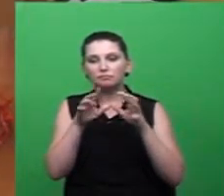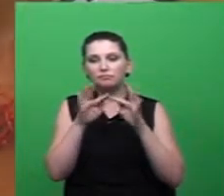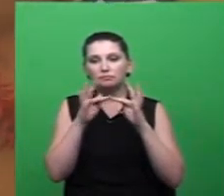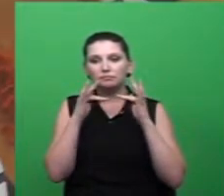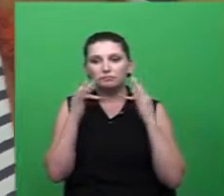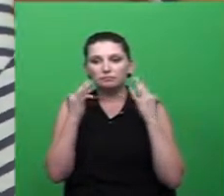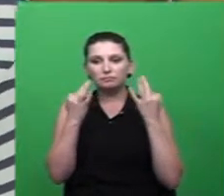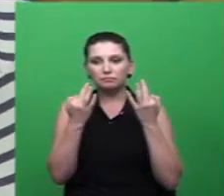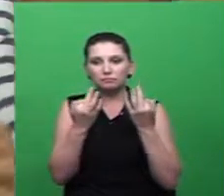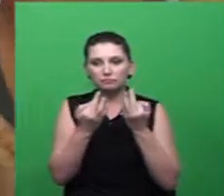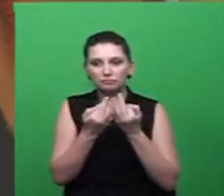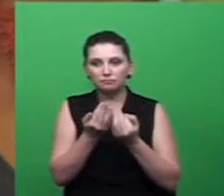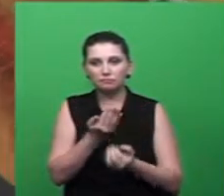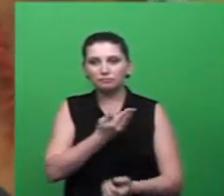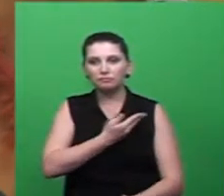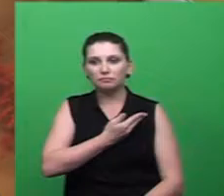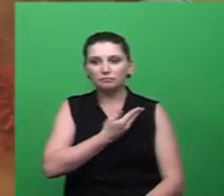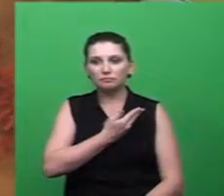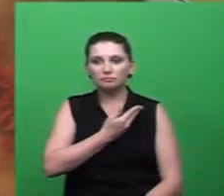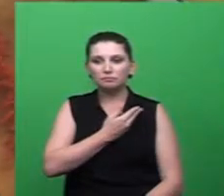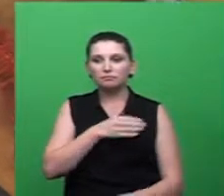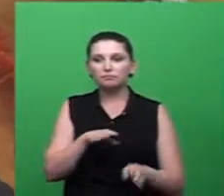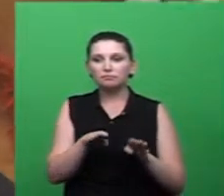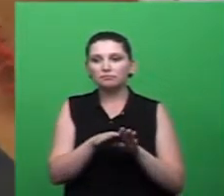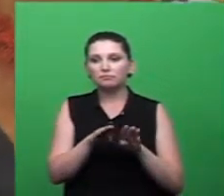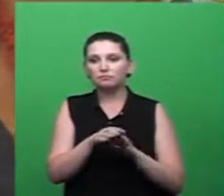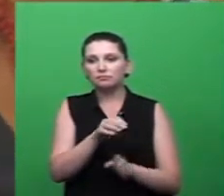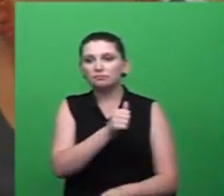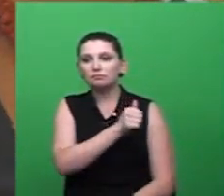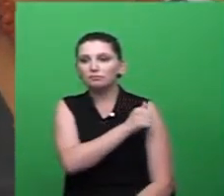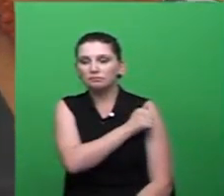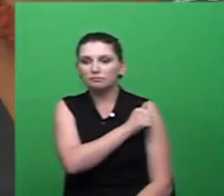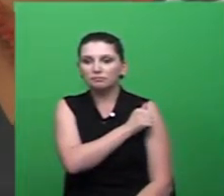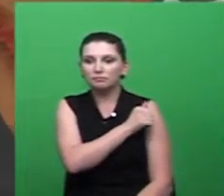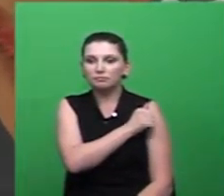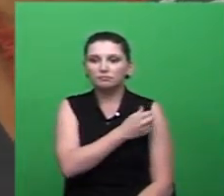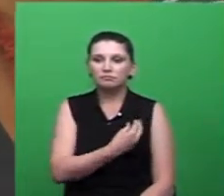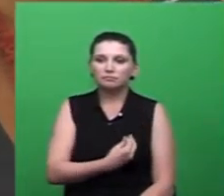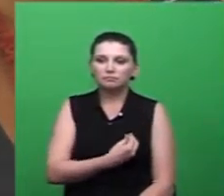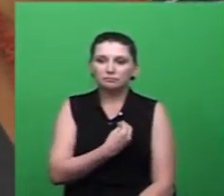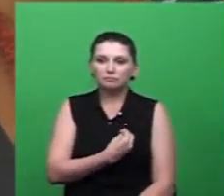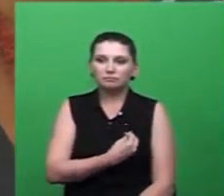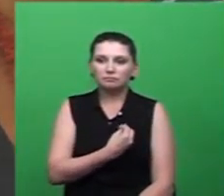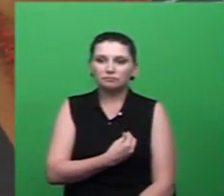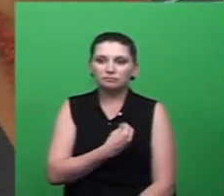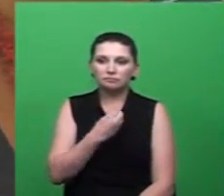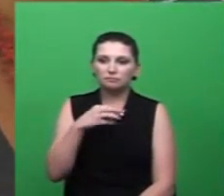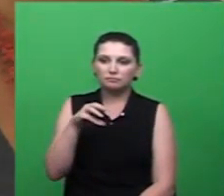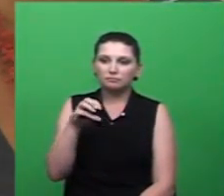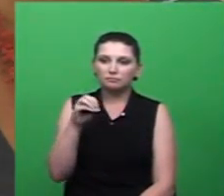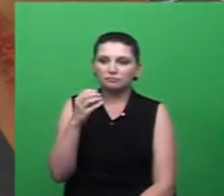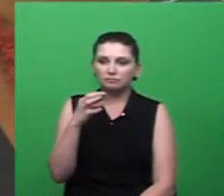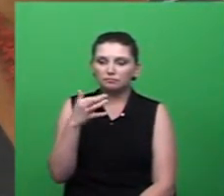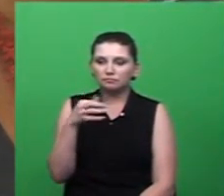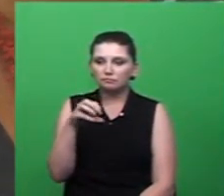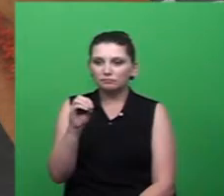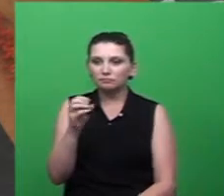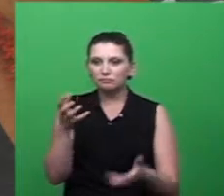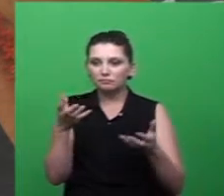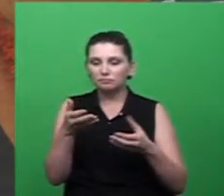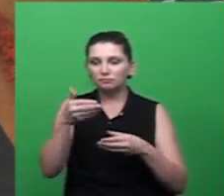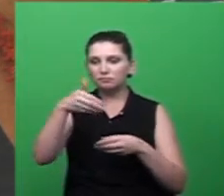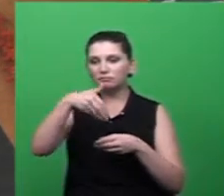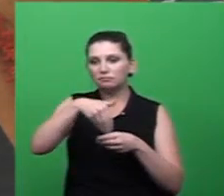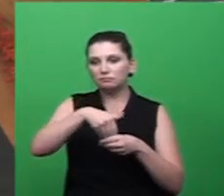amigos e alunos aqui presentes, através da moção de aplauso que será votada